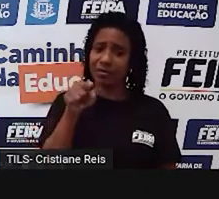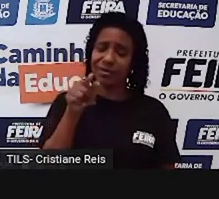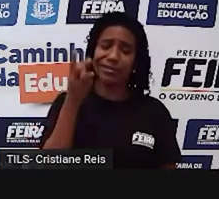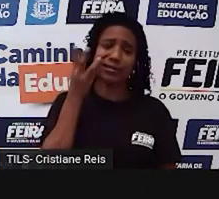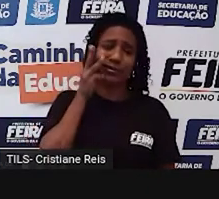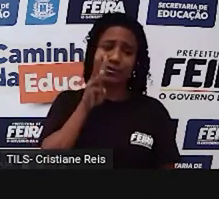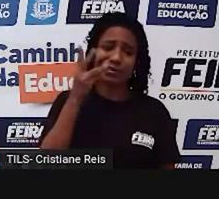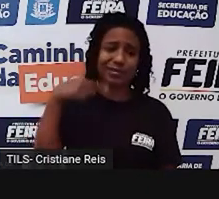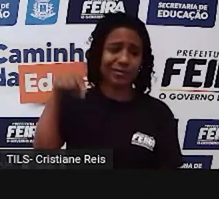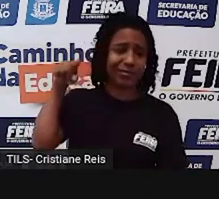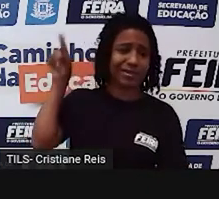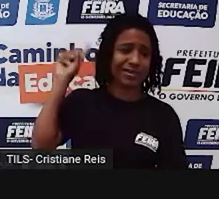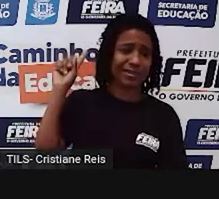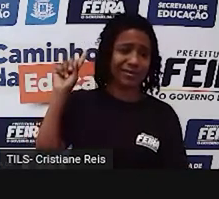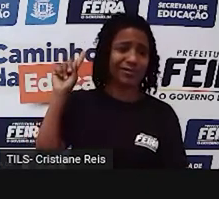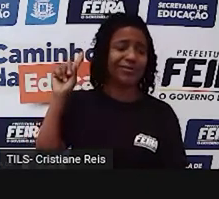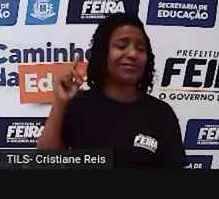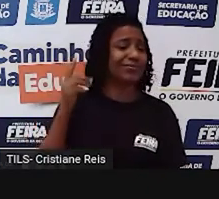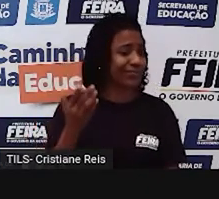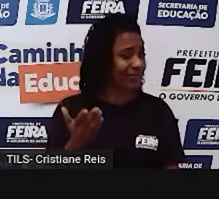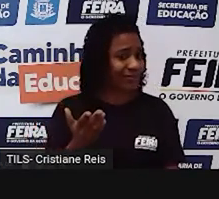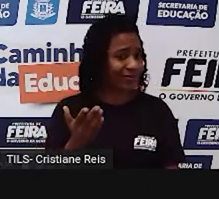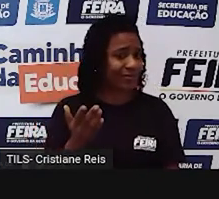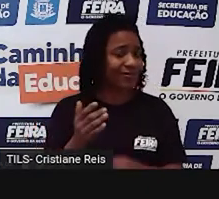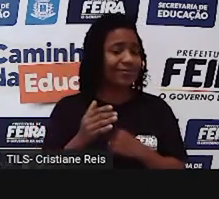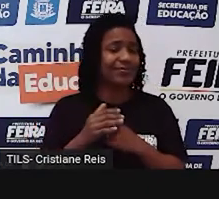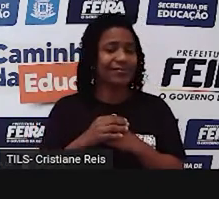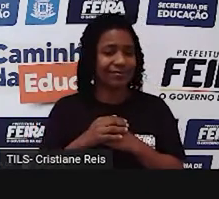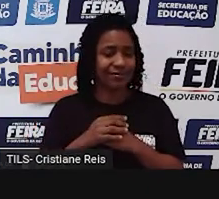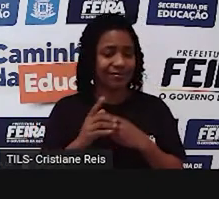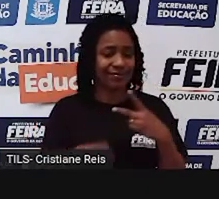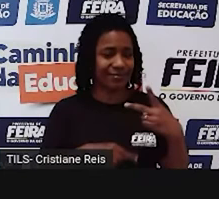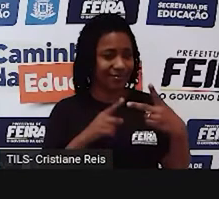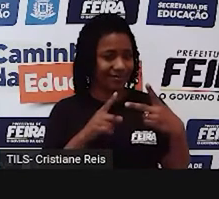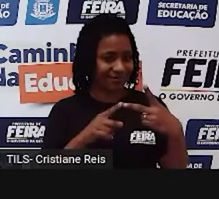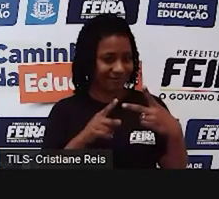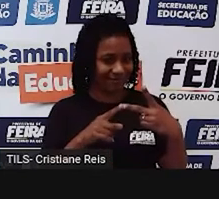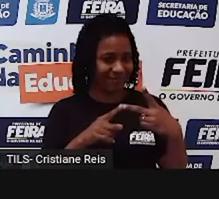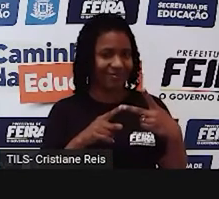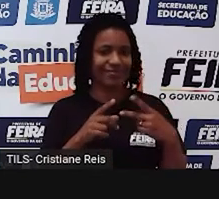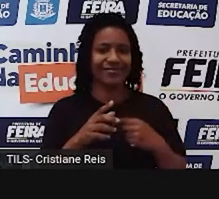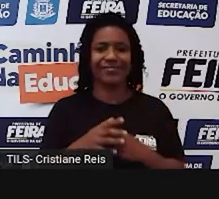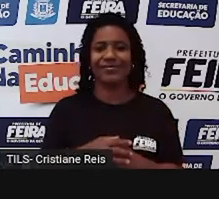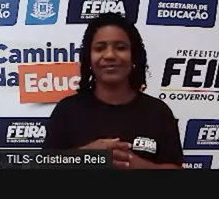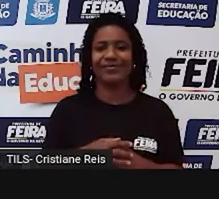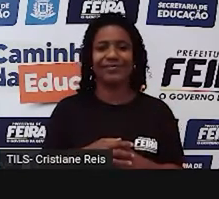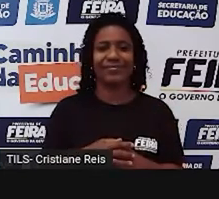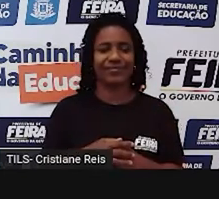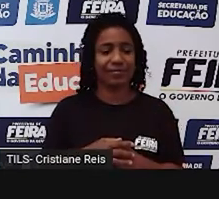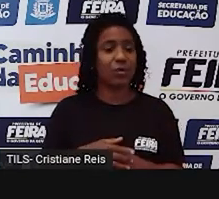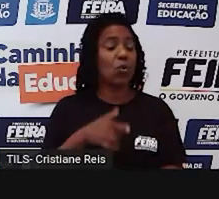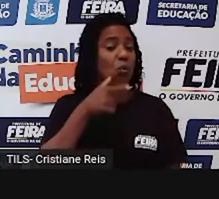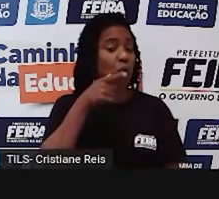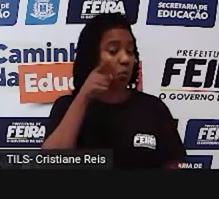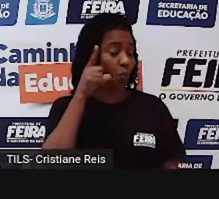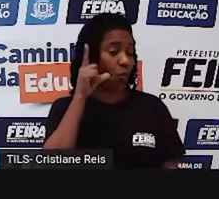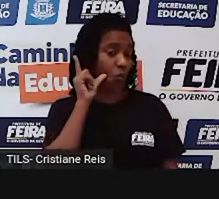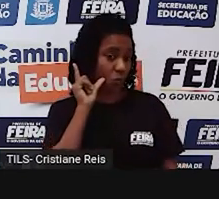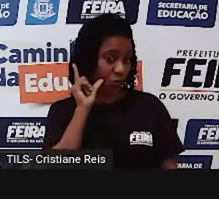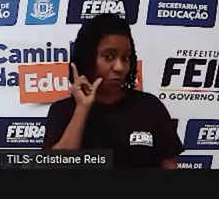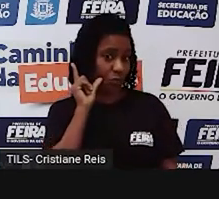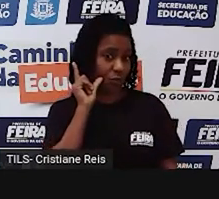atrás. Yesterday even, Joey called me. Ontem,